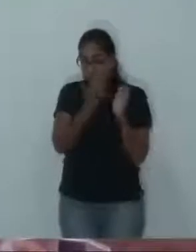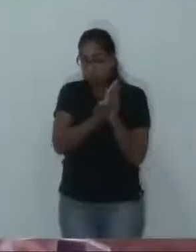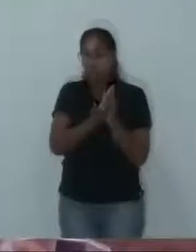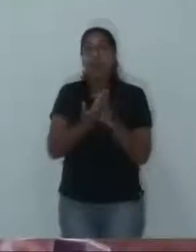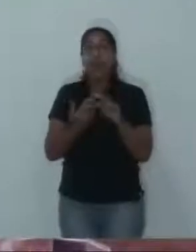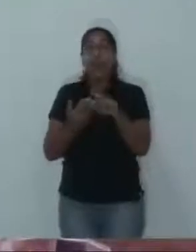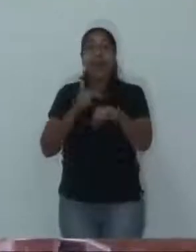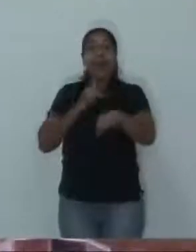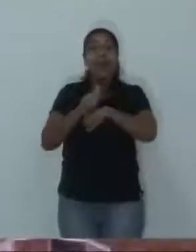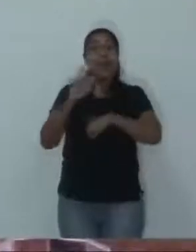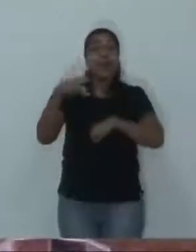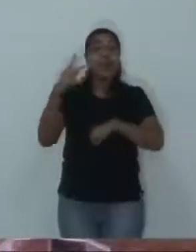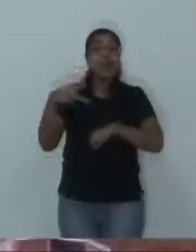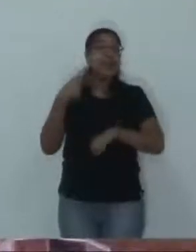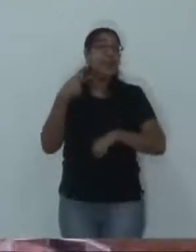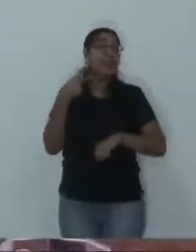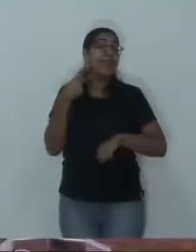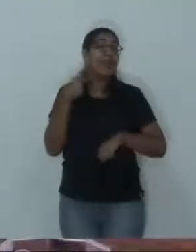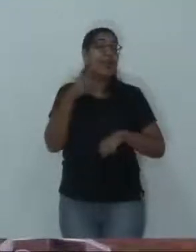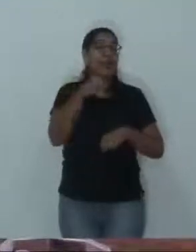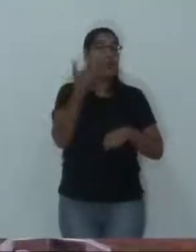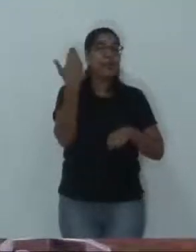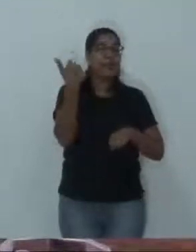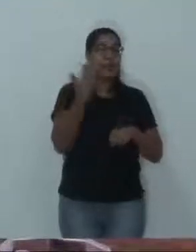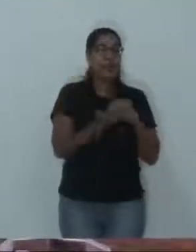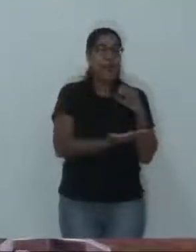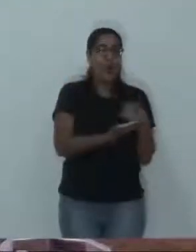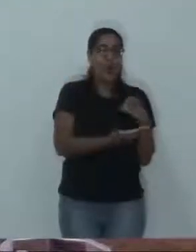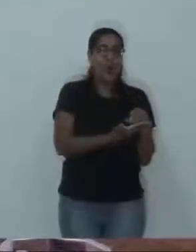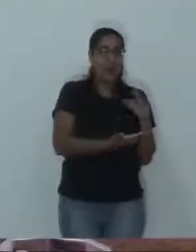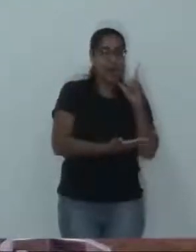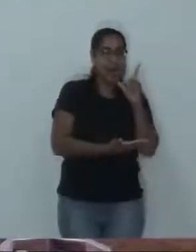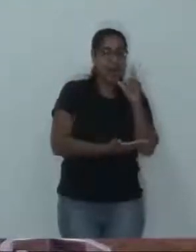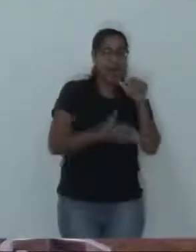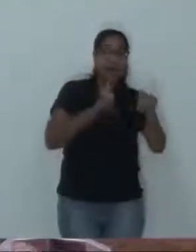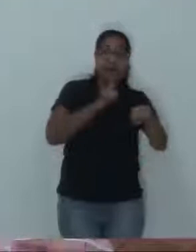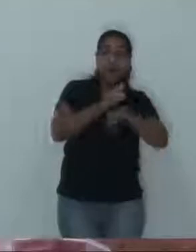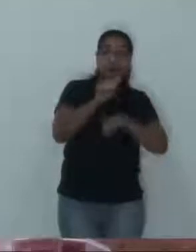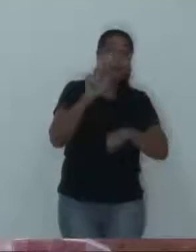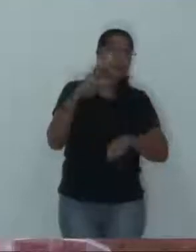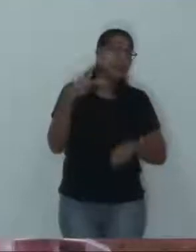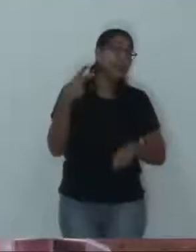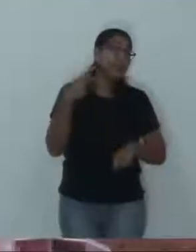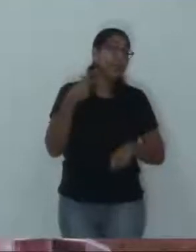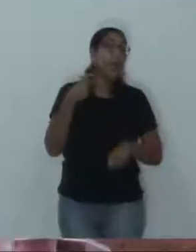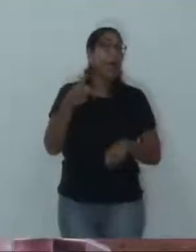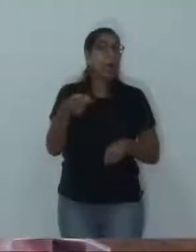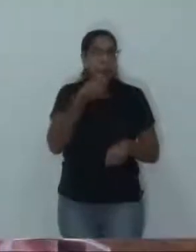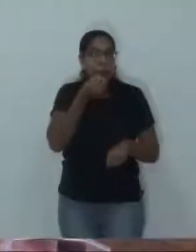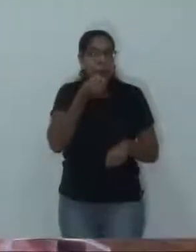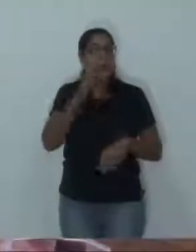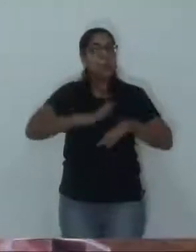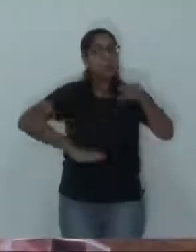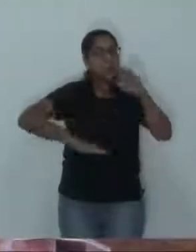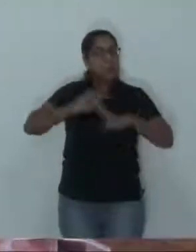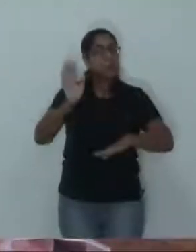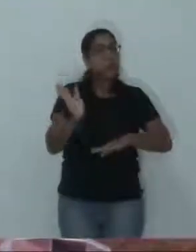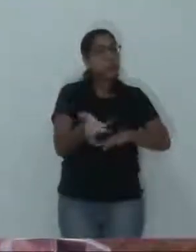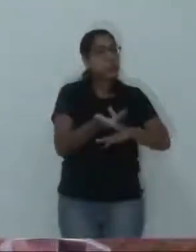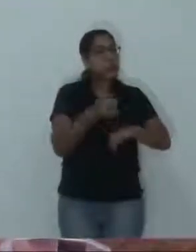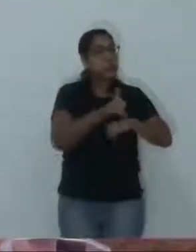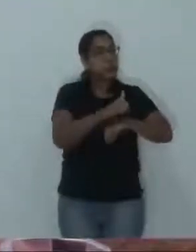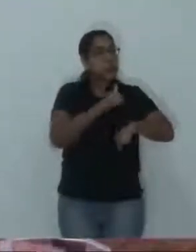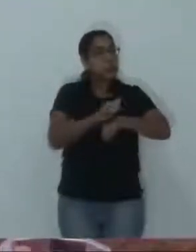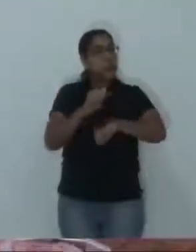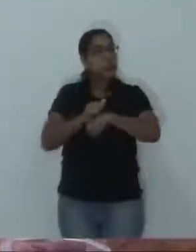promotor na questão do copo de água. Ele conseguiu enganar o promotor. Ele é bom para enganar os outros. Isso tem que tirar o chapéu, porque ele é